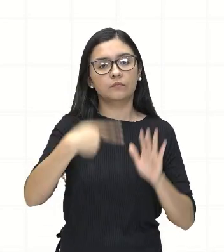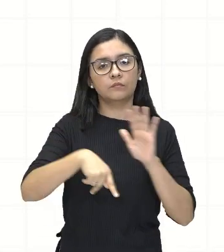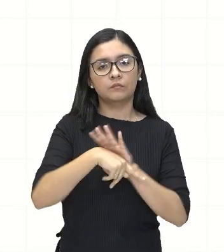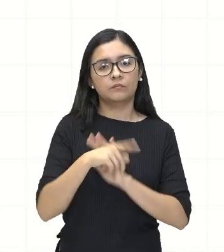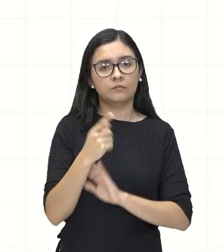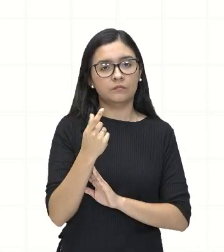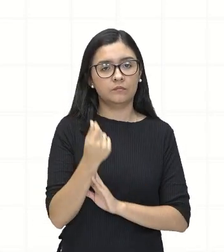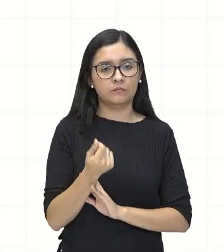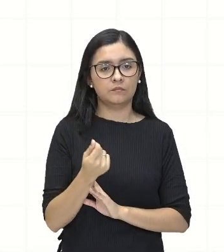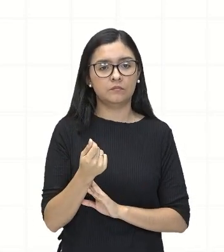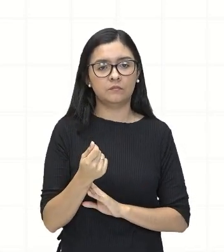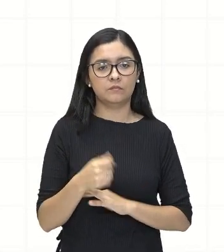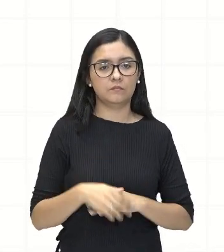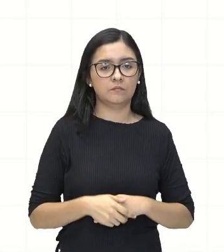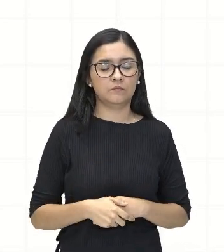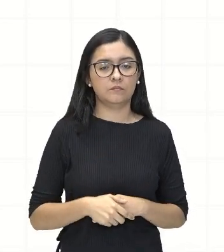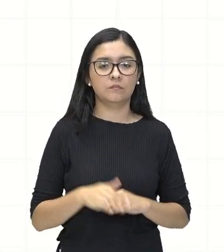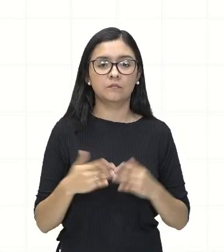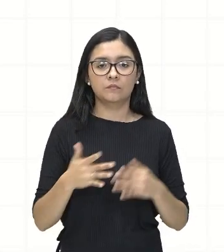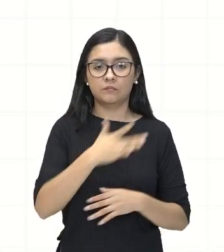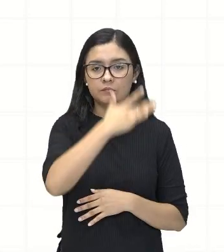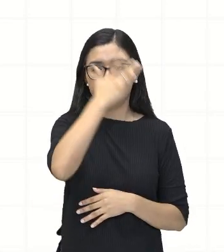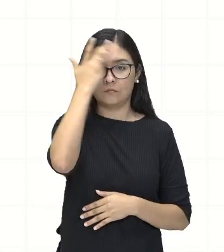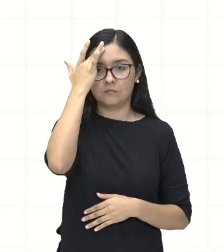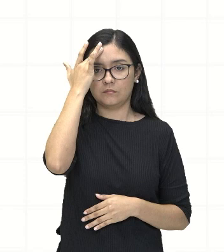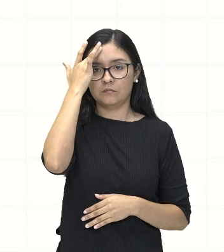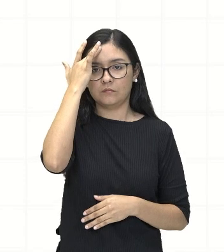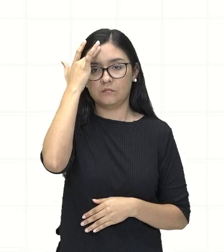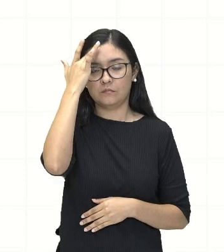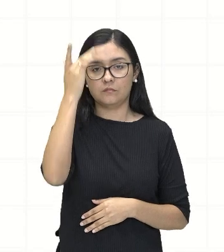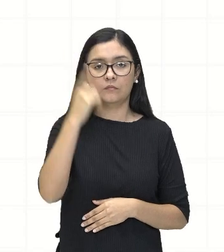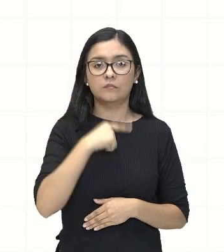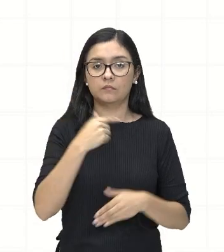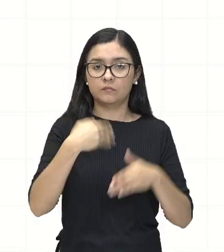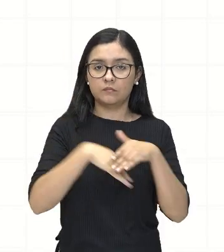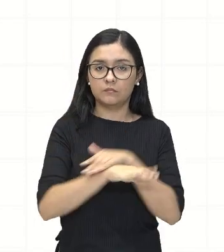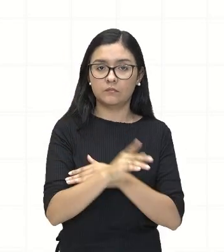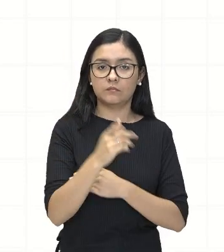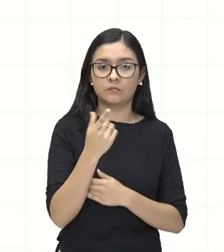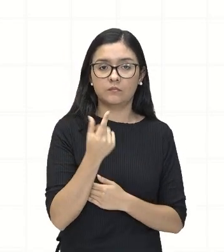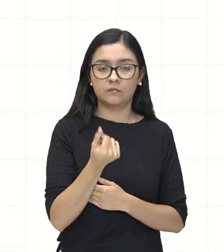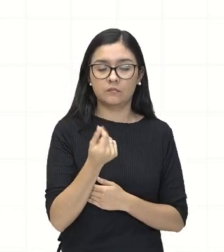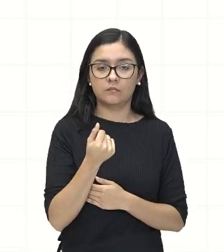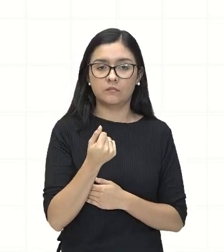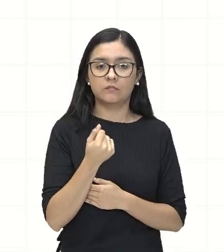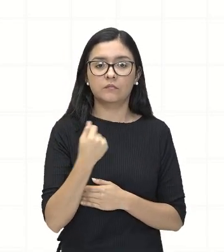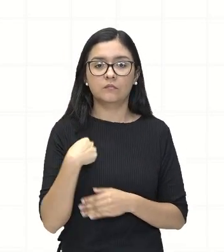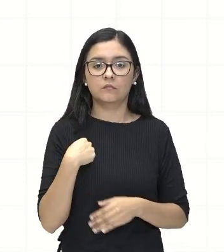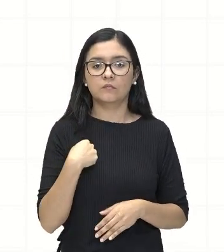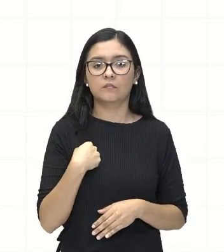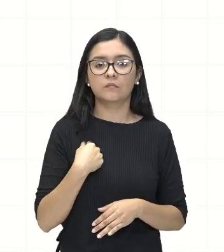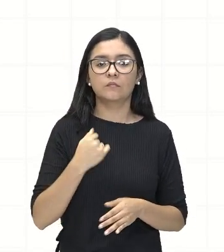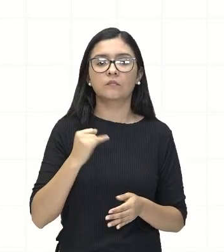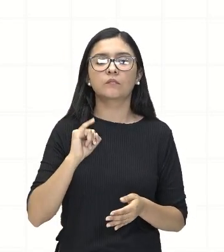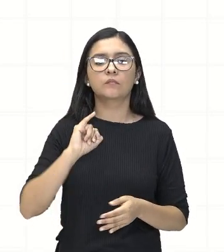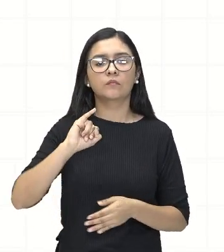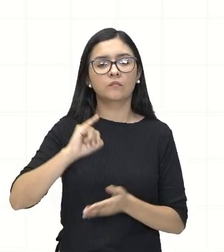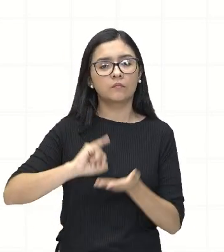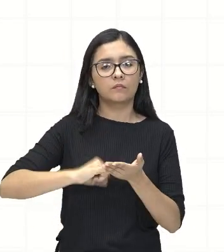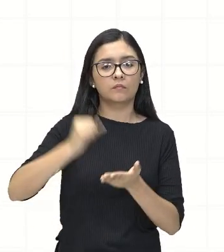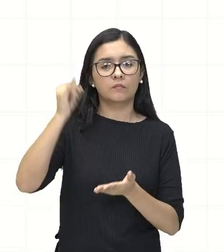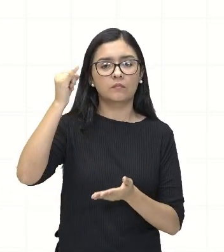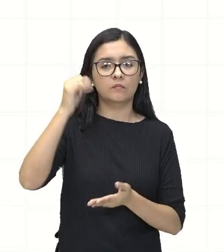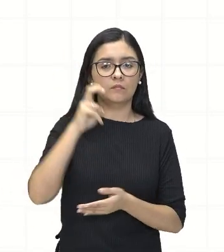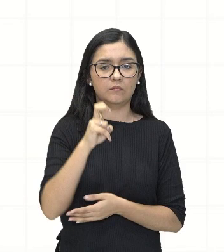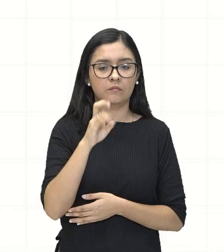uma pessoa investe uma quantia P de dinheiro a uma taxa de juros compostos de 5% ao ano.